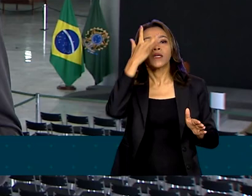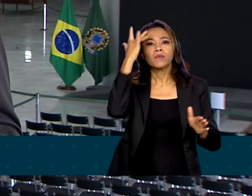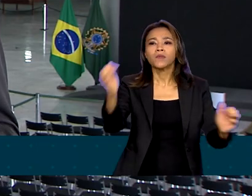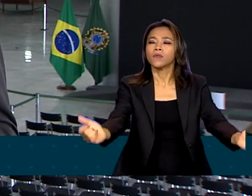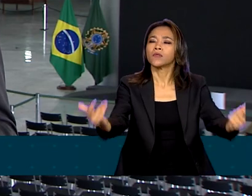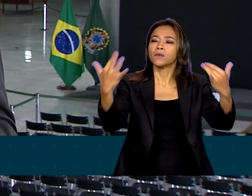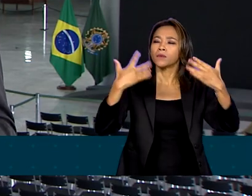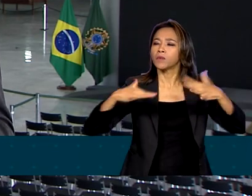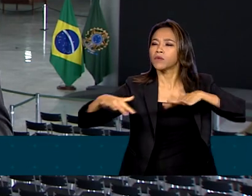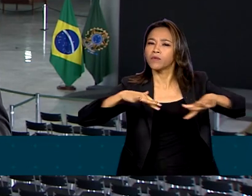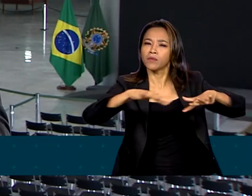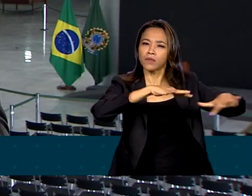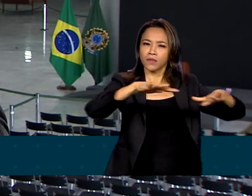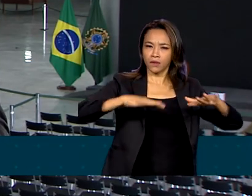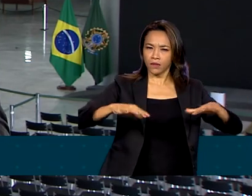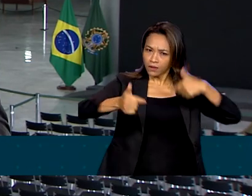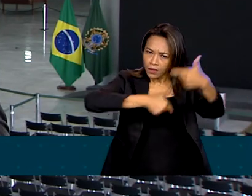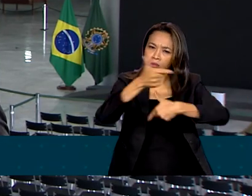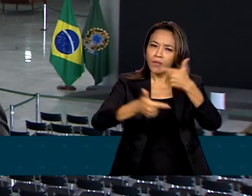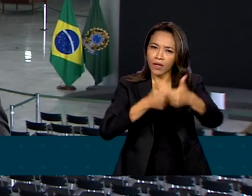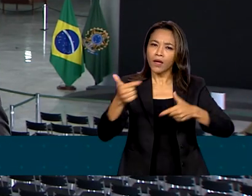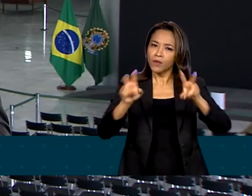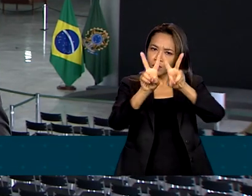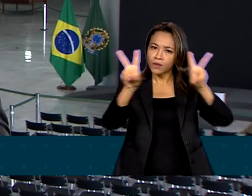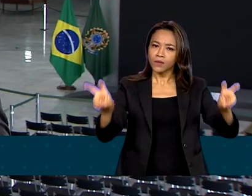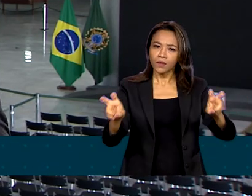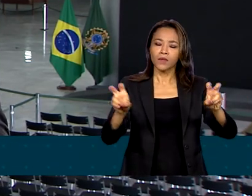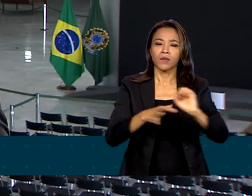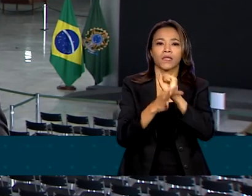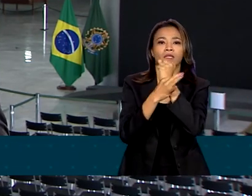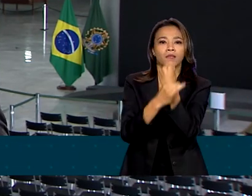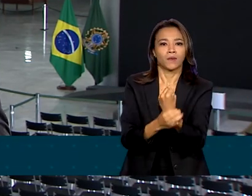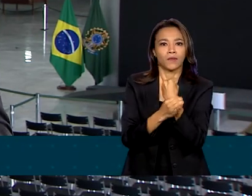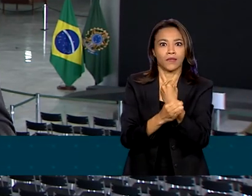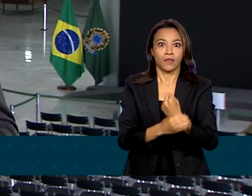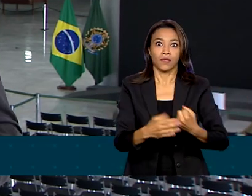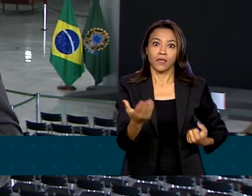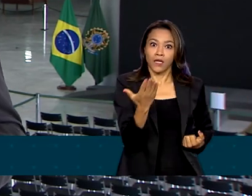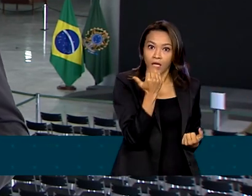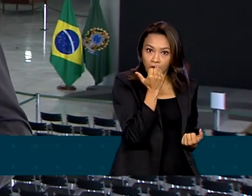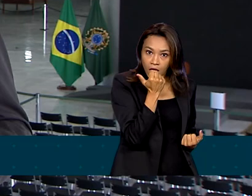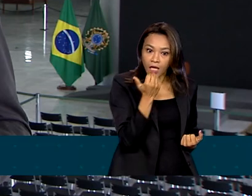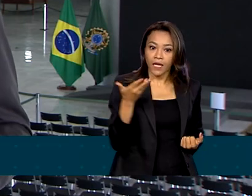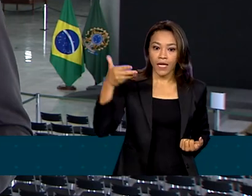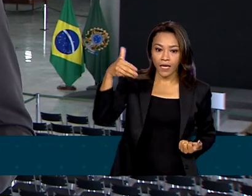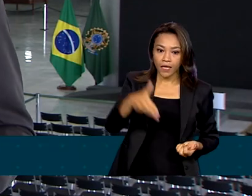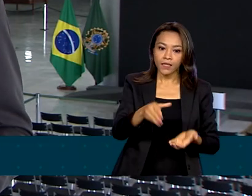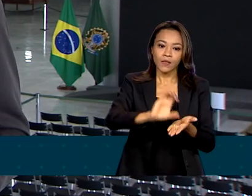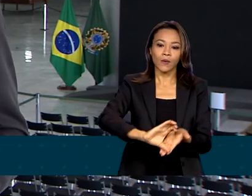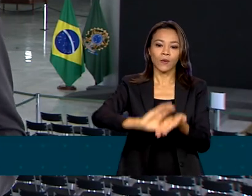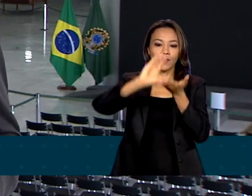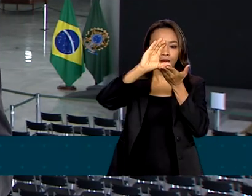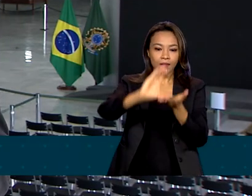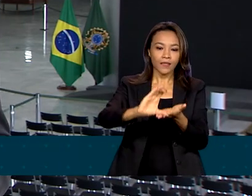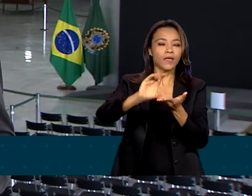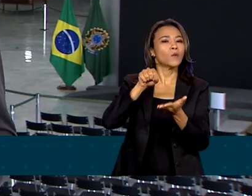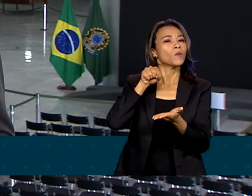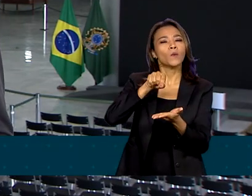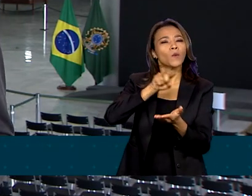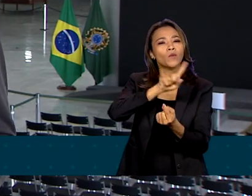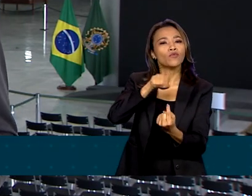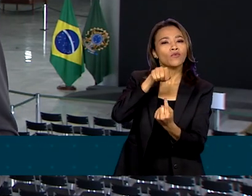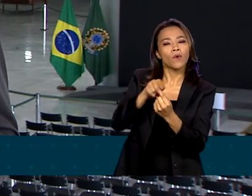que atuam na área, no campo da segurança alimentar e nutricional. Esse conselho, Natália, é um órgão que auxilia o presidente